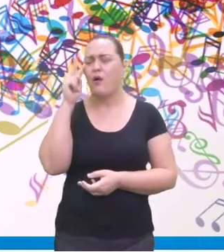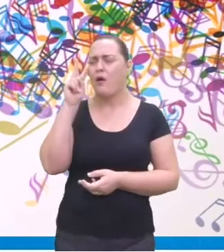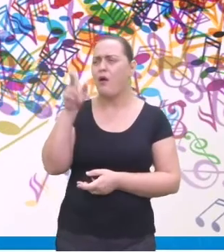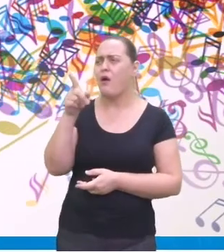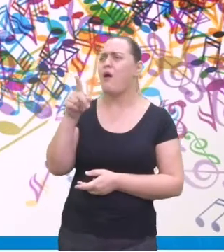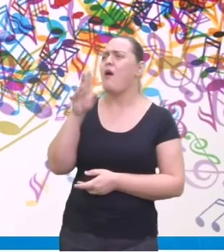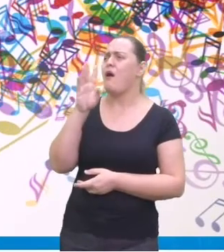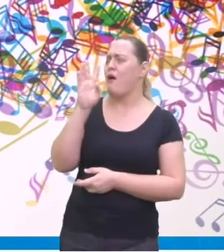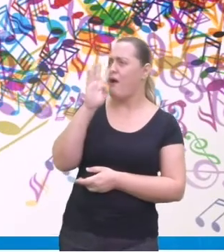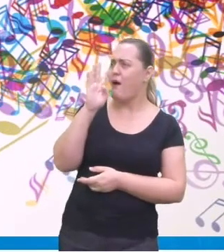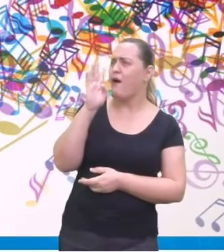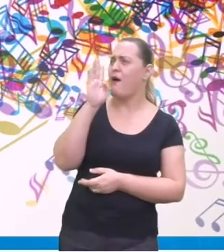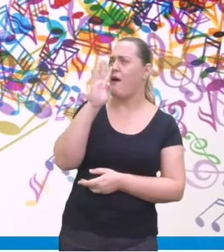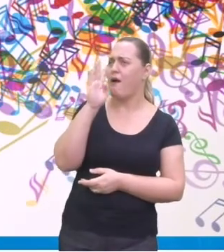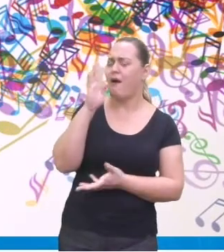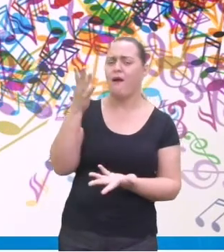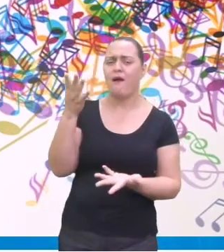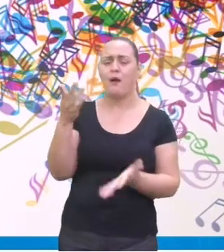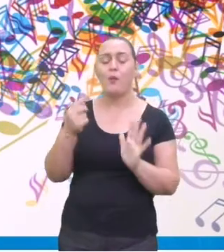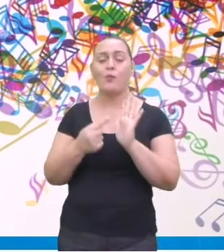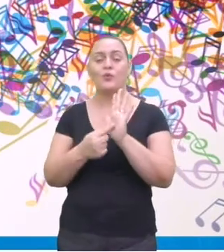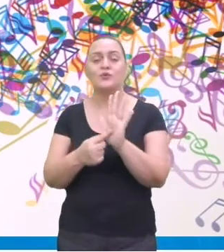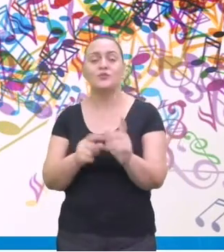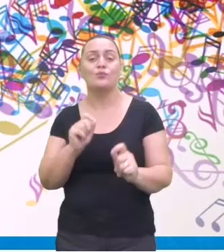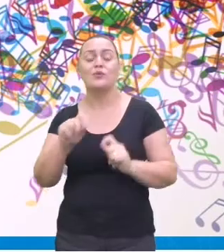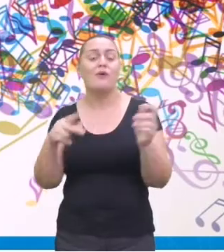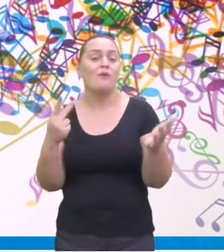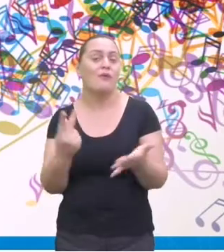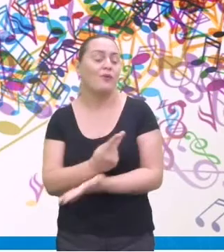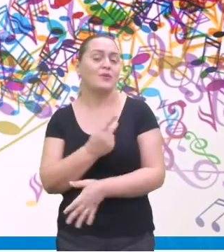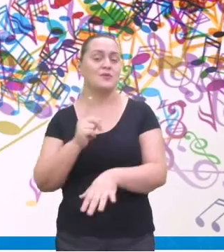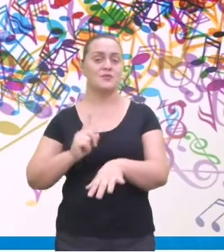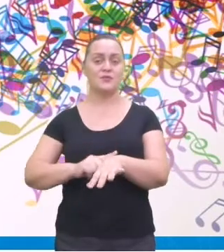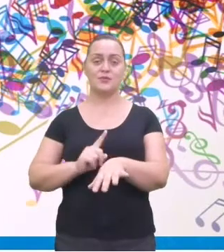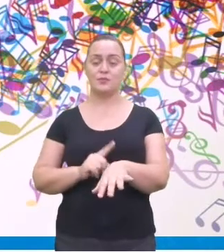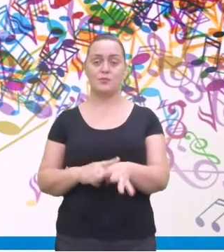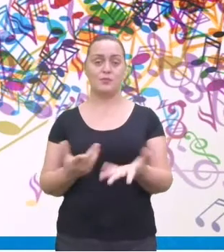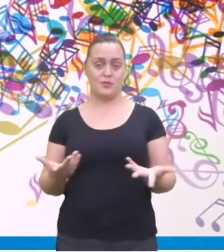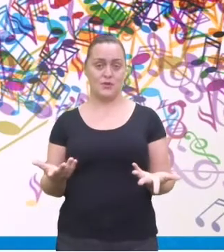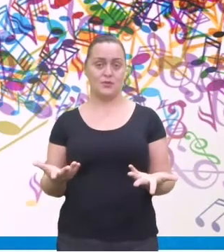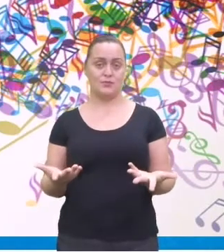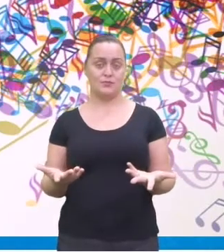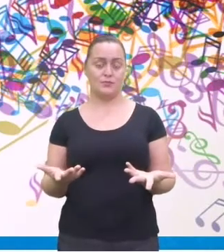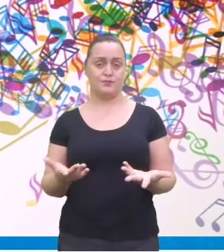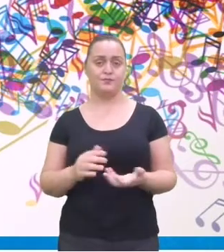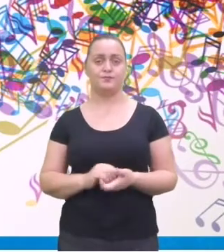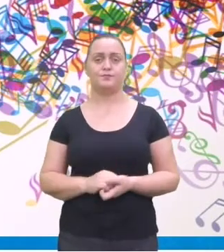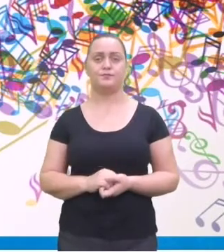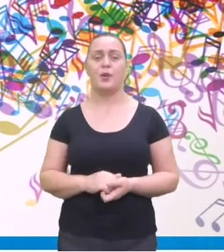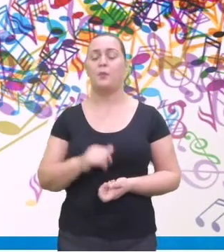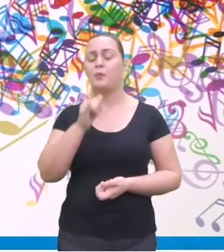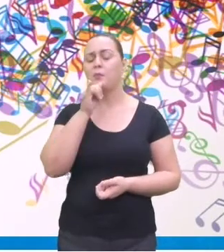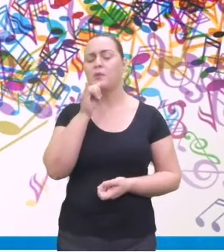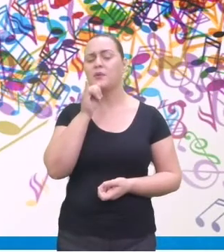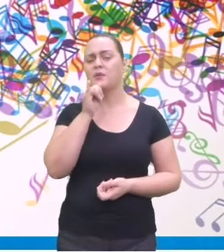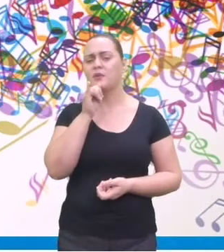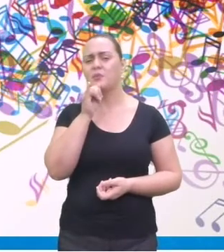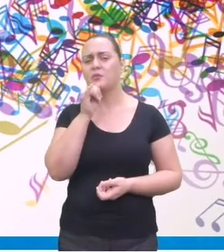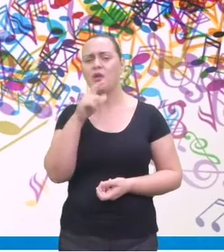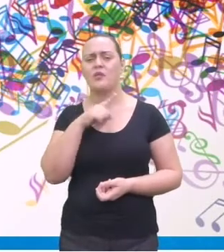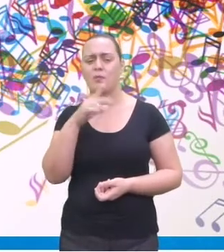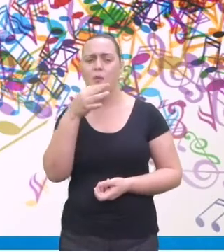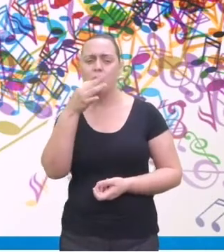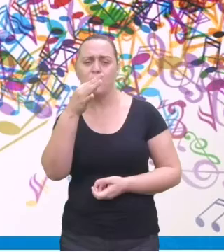que estava vivendo. Tem uma música dele que eu quero citar aqui para vocês que lembra a história. Quem não tem colírio usa óculos